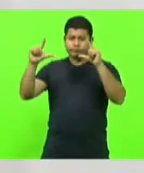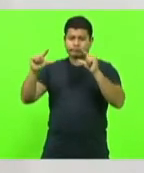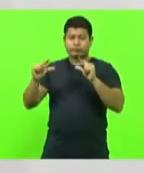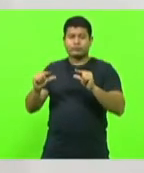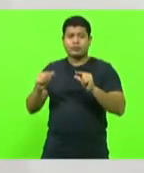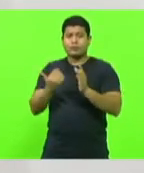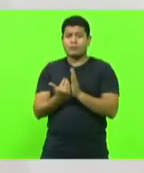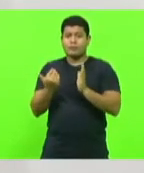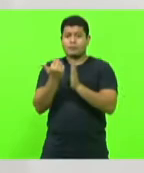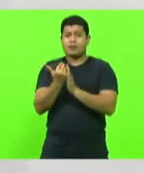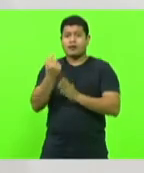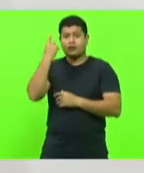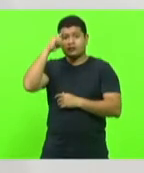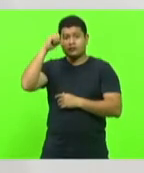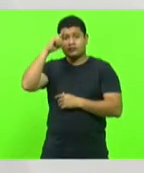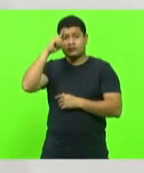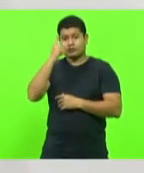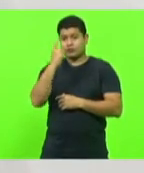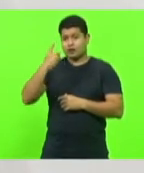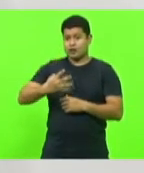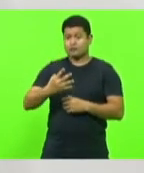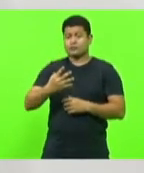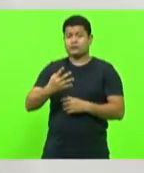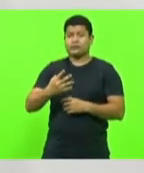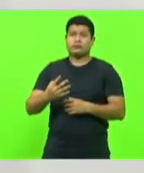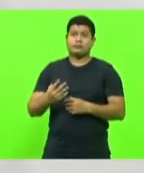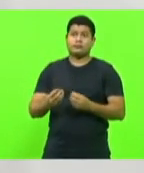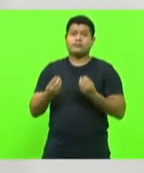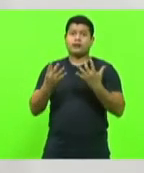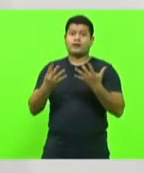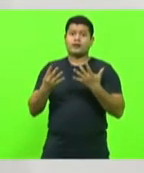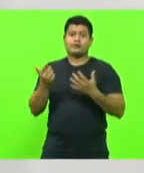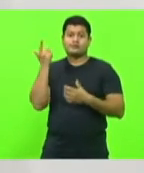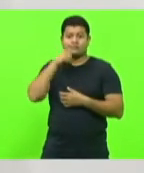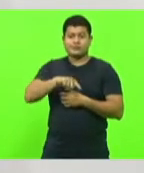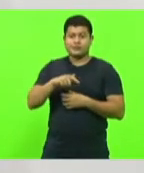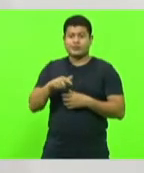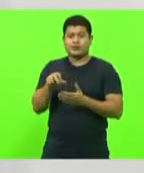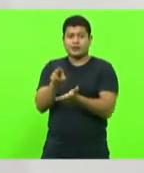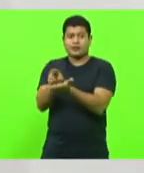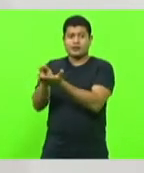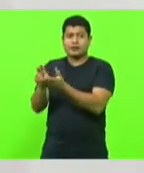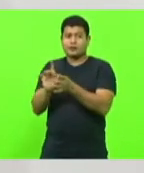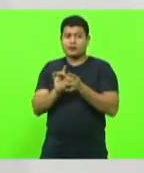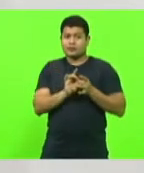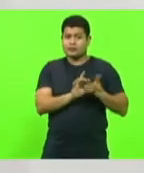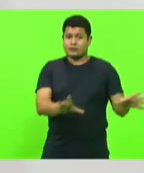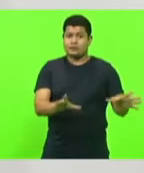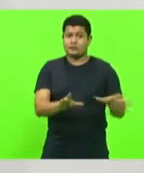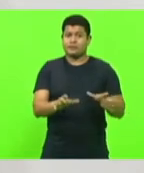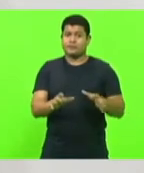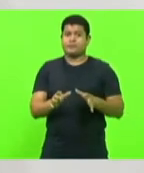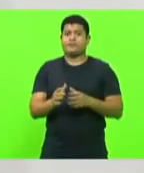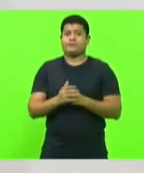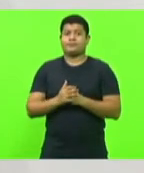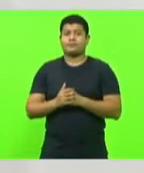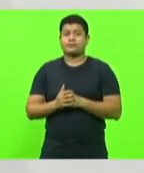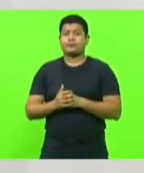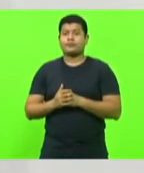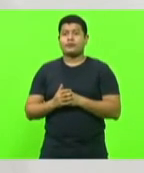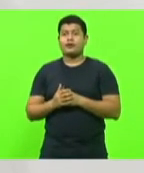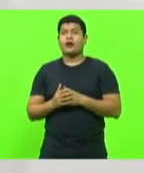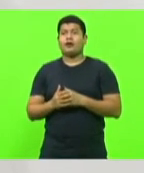14 dias na UTI para liberarem leitos sob a frase óbito